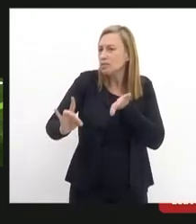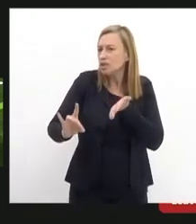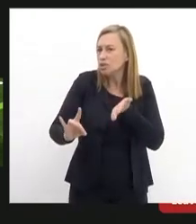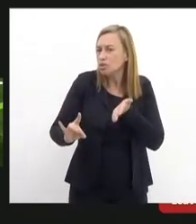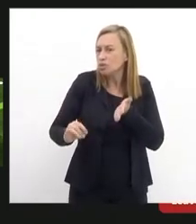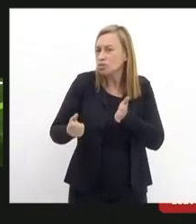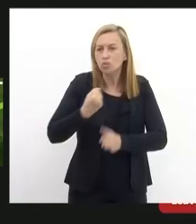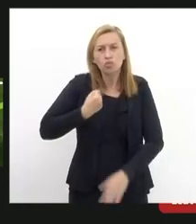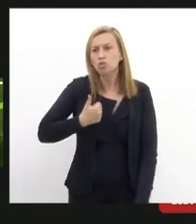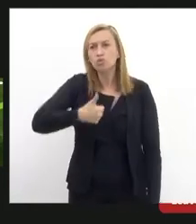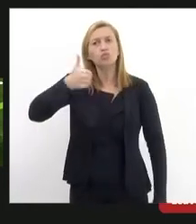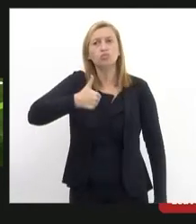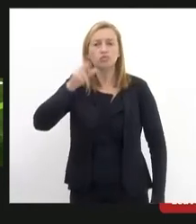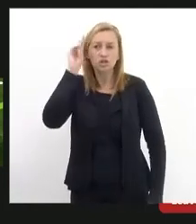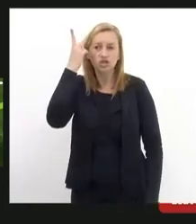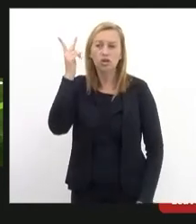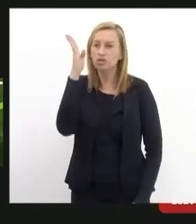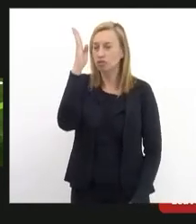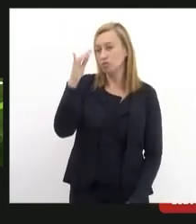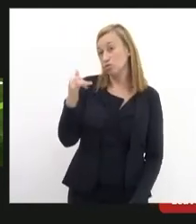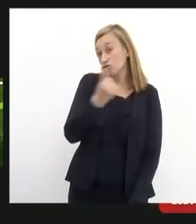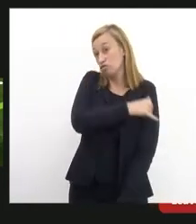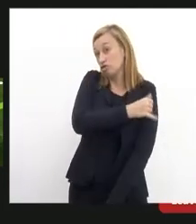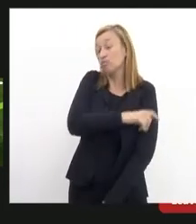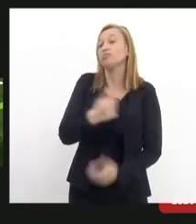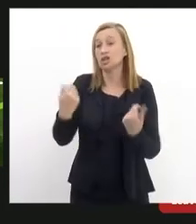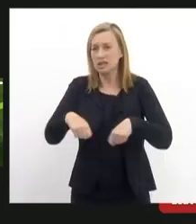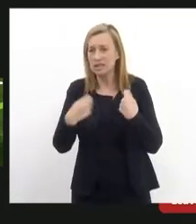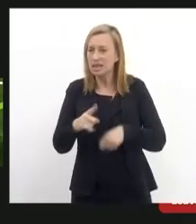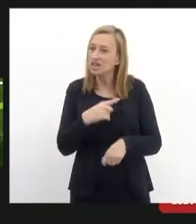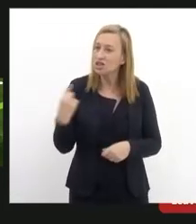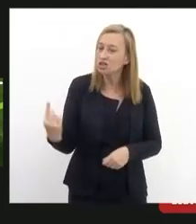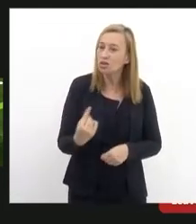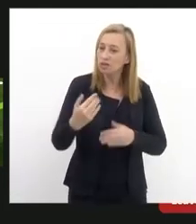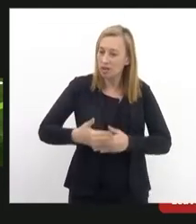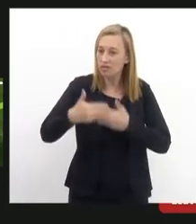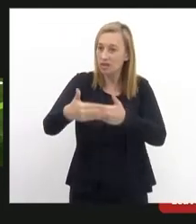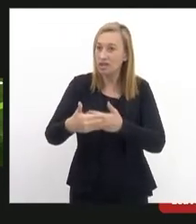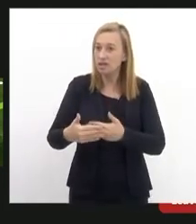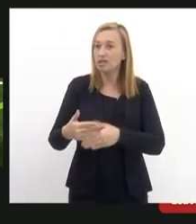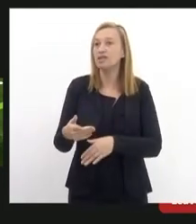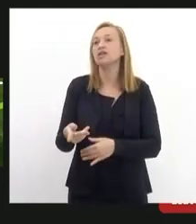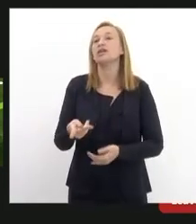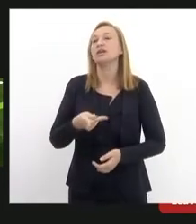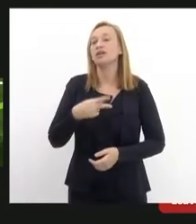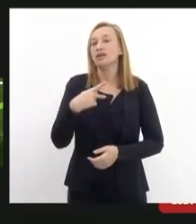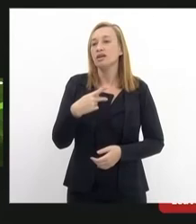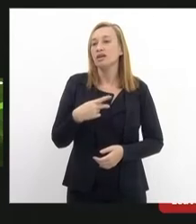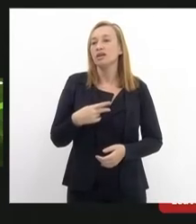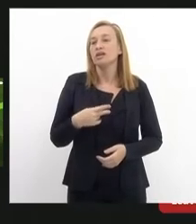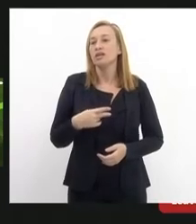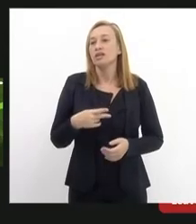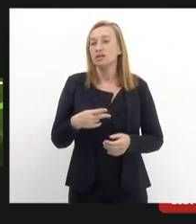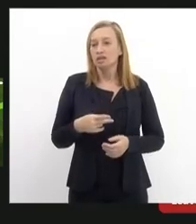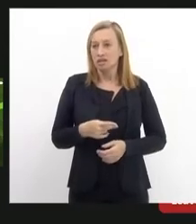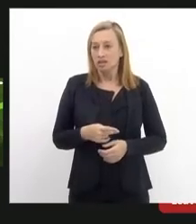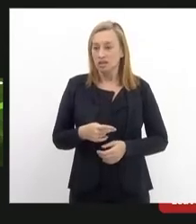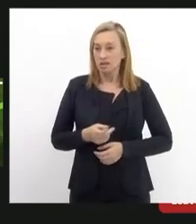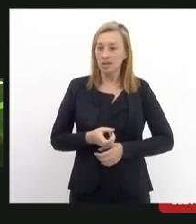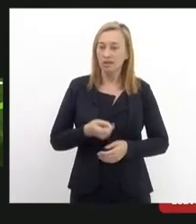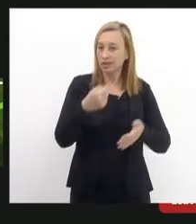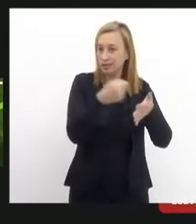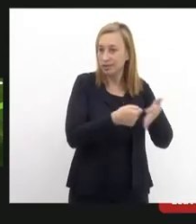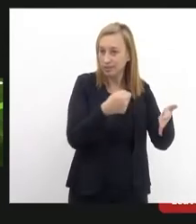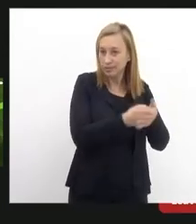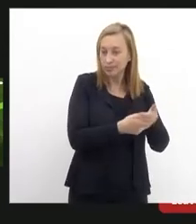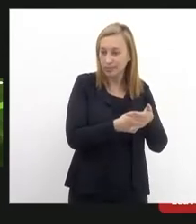memória do Rio de Janeiro existe a necessidade de nós mais à frente acionarmos o IPLAN acionarmos inclusive uma ação civil